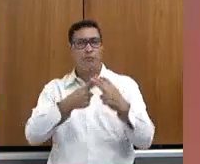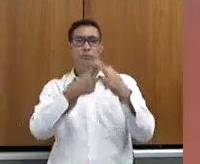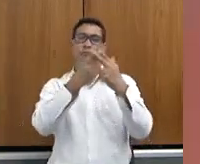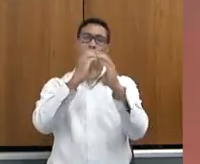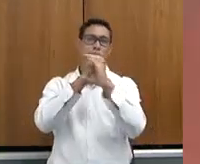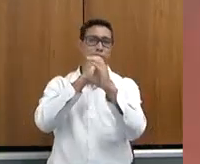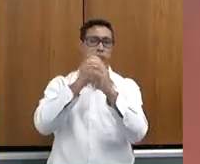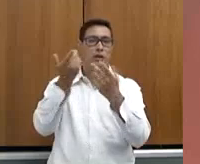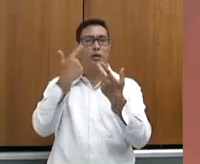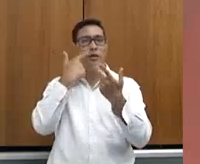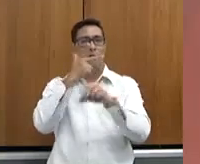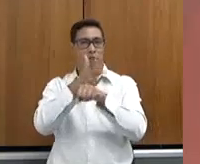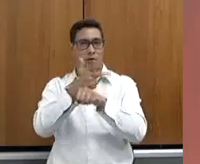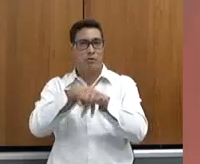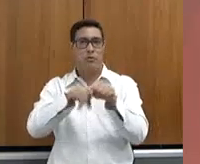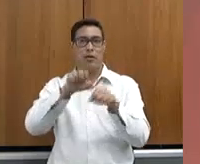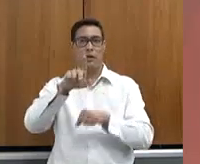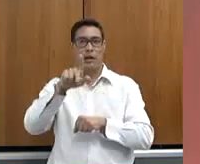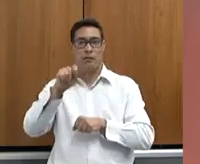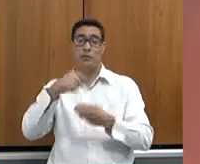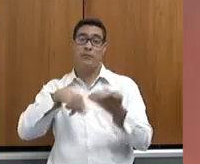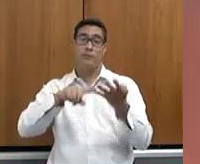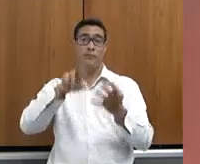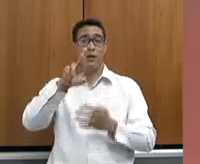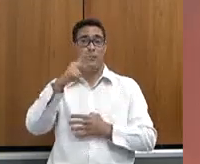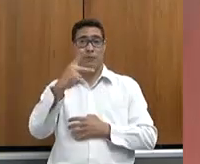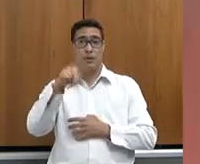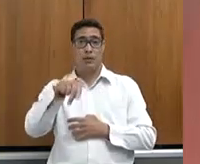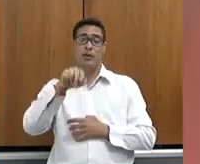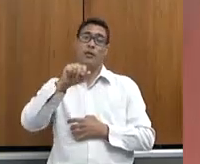Helene Aparecida, Relações Públicas da CEAPA.